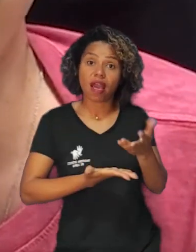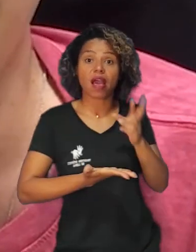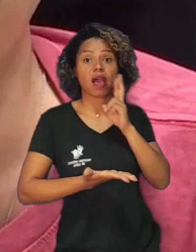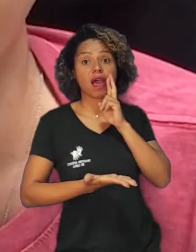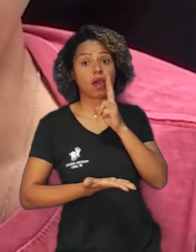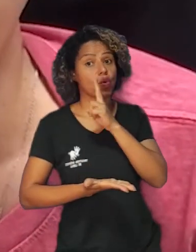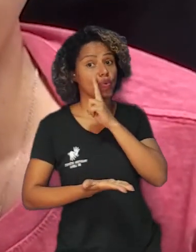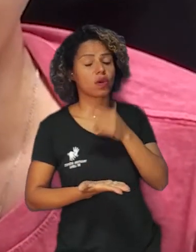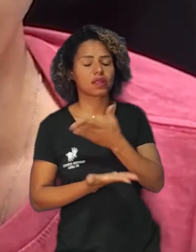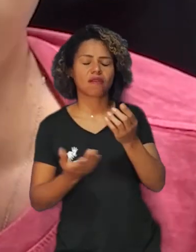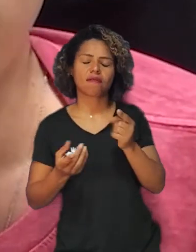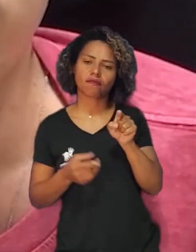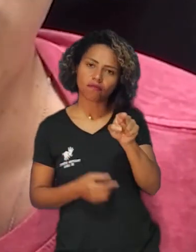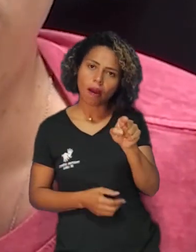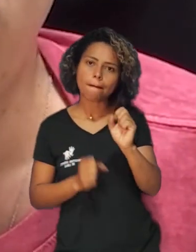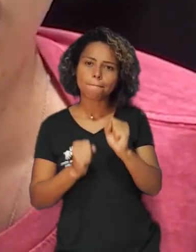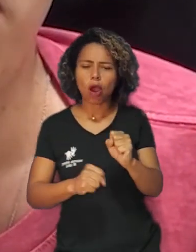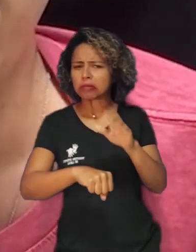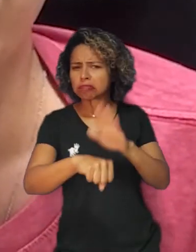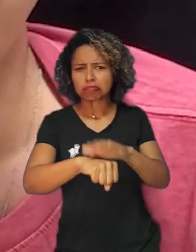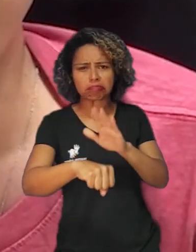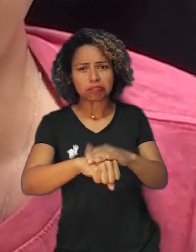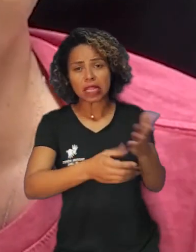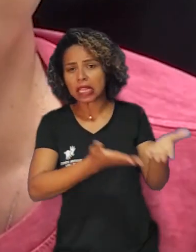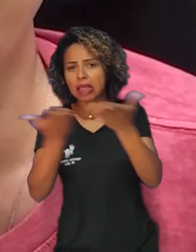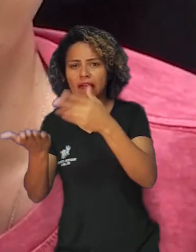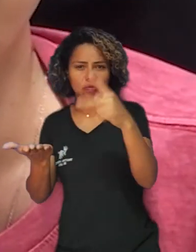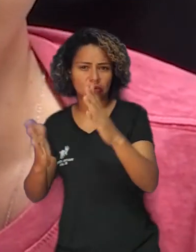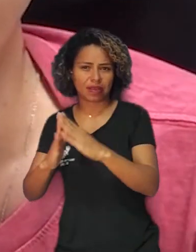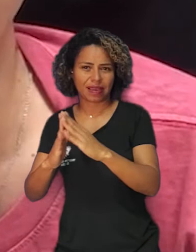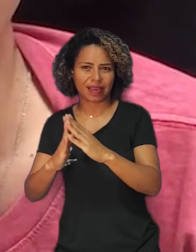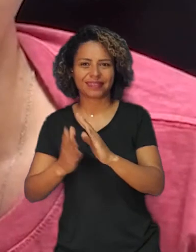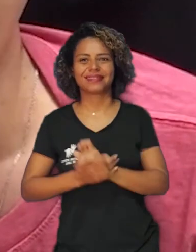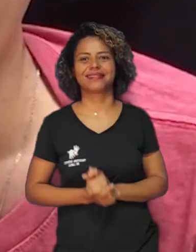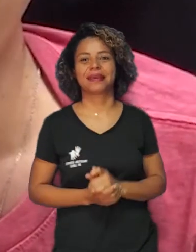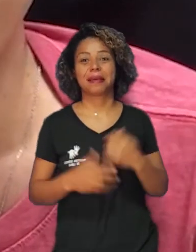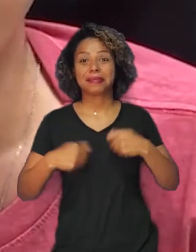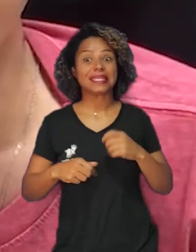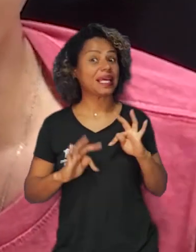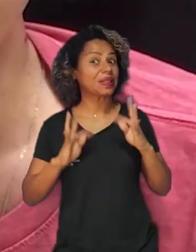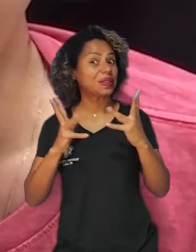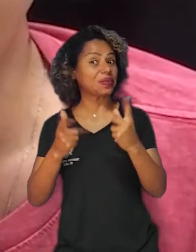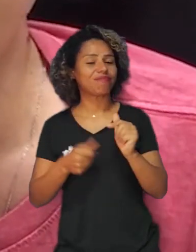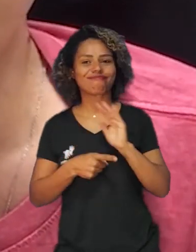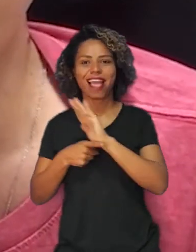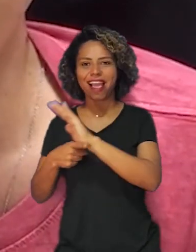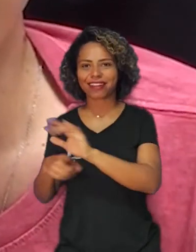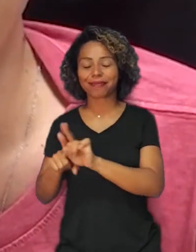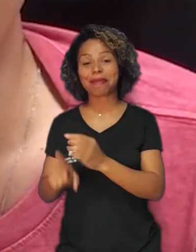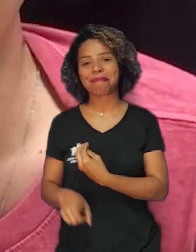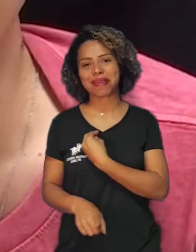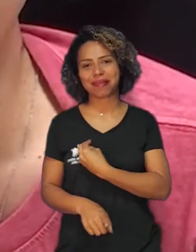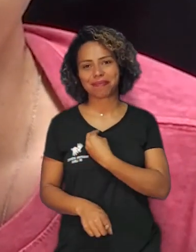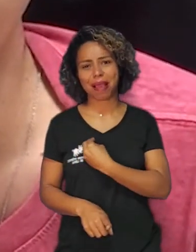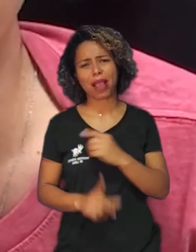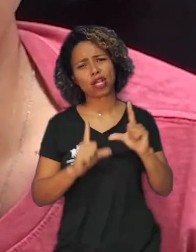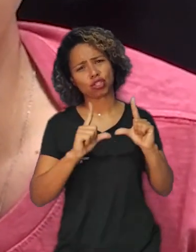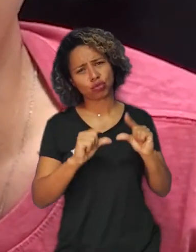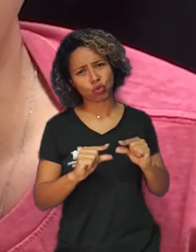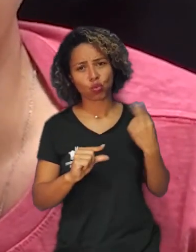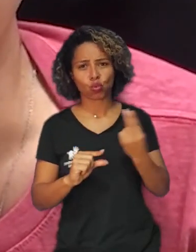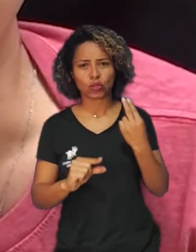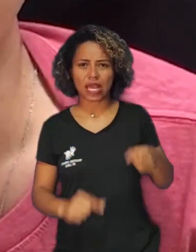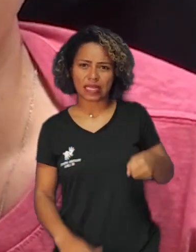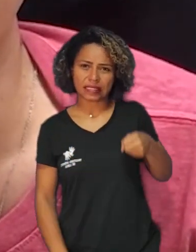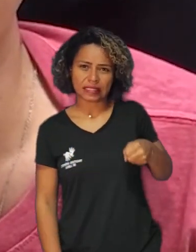transportá-la. Contamos com a colaboração e participação de todos para que possamos reduzir o impacto do consumo